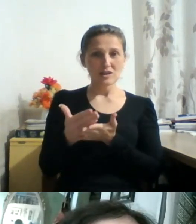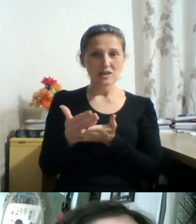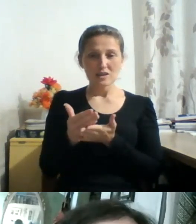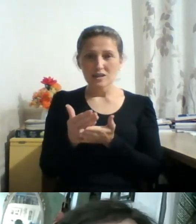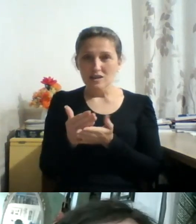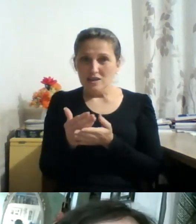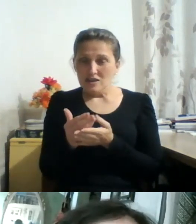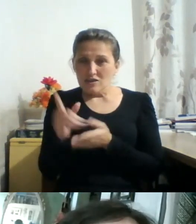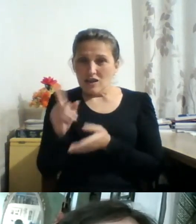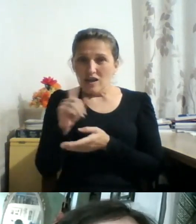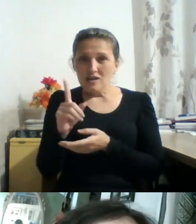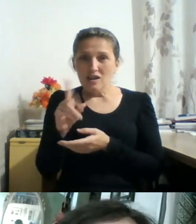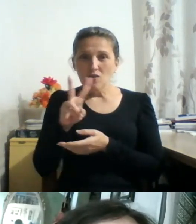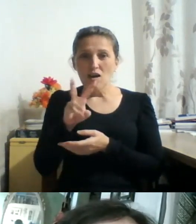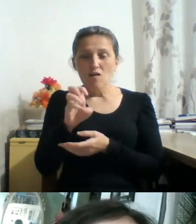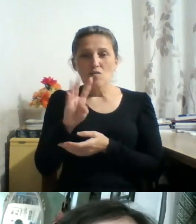a imagem, foi a imaginação.